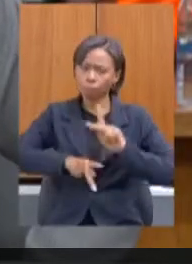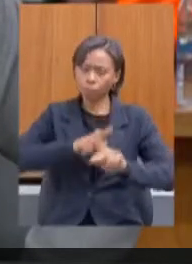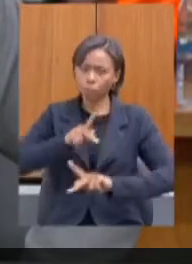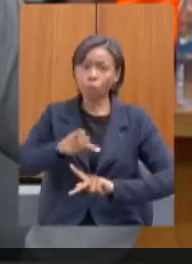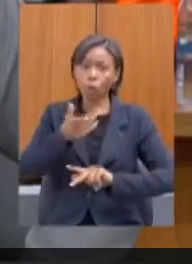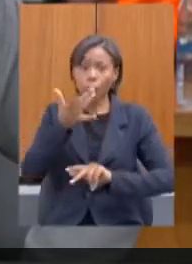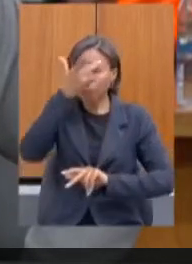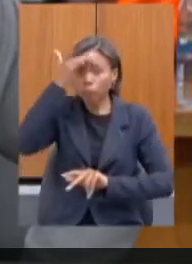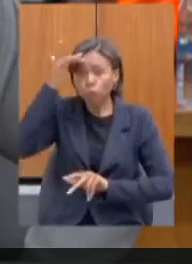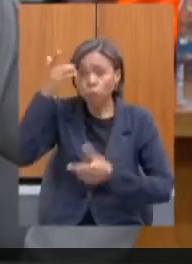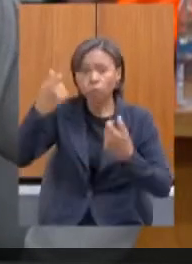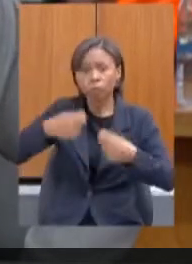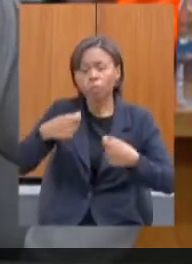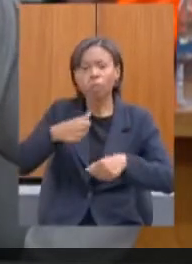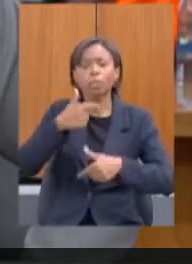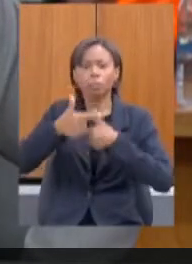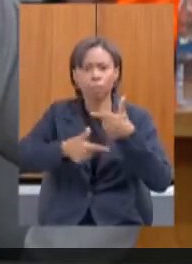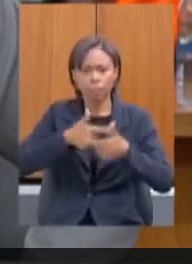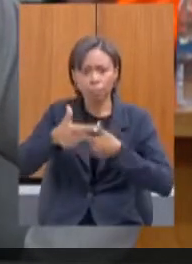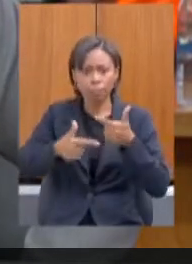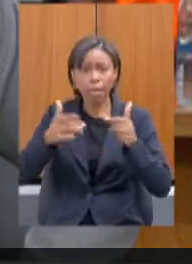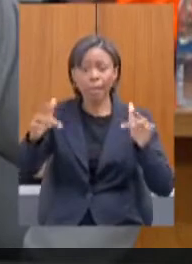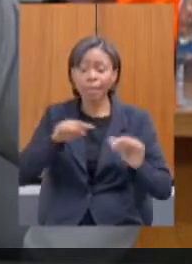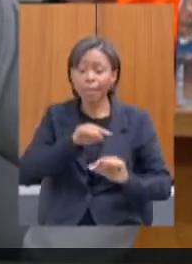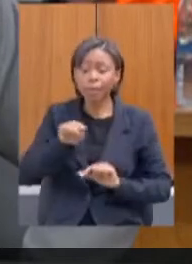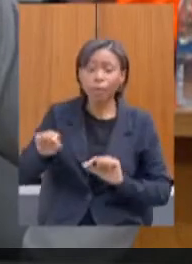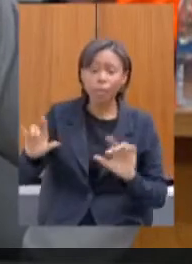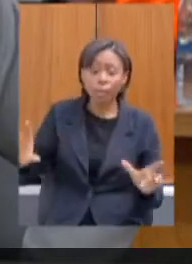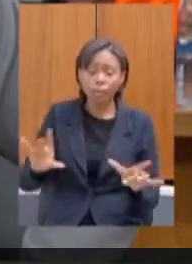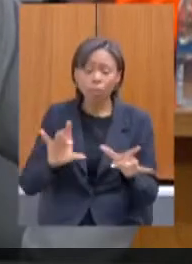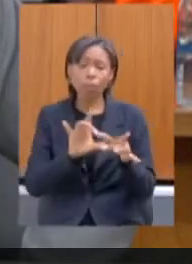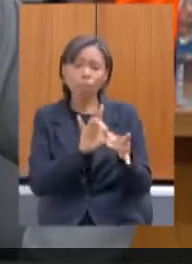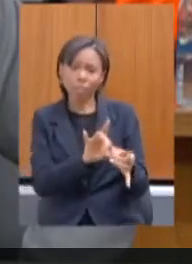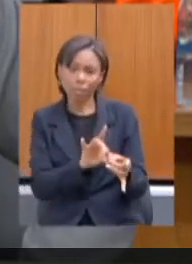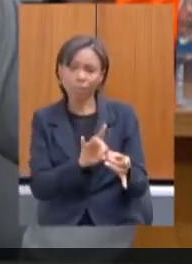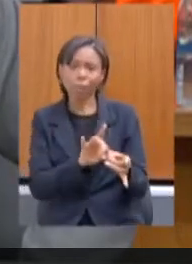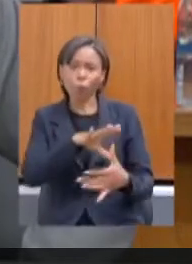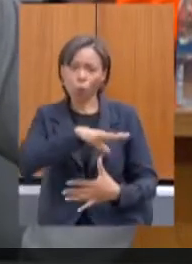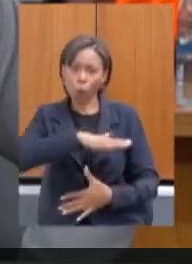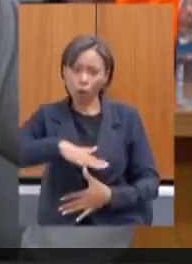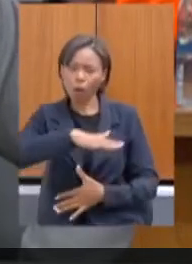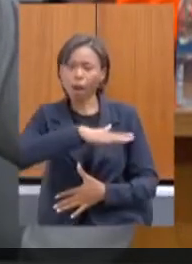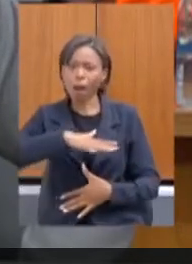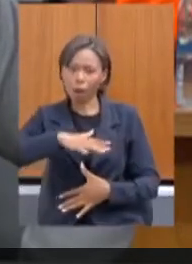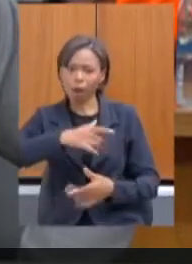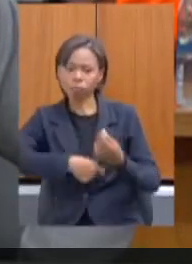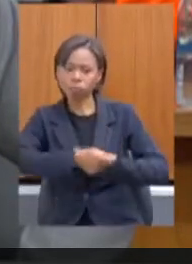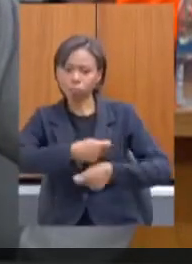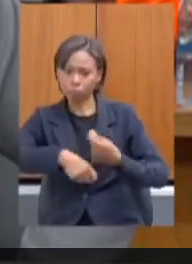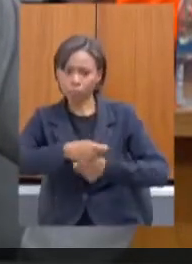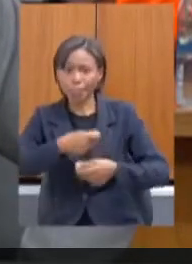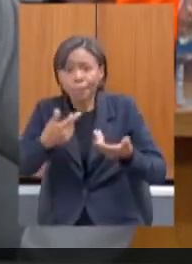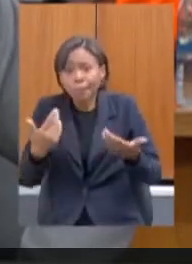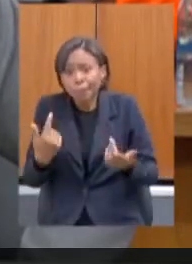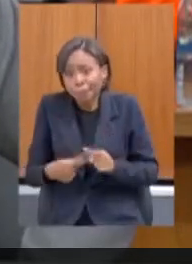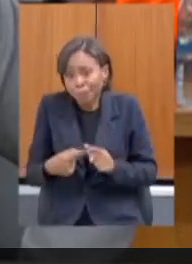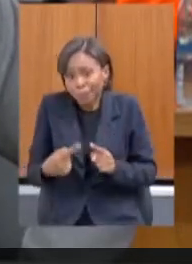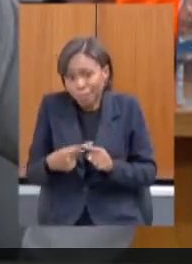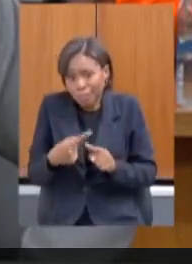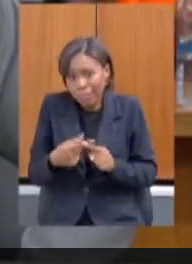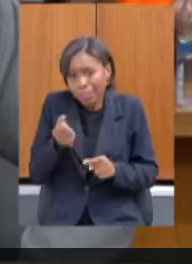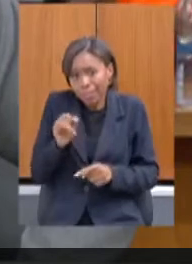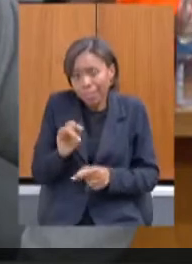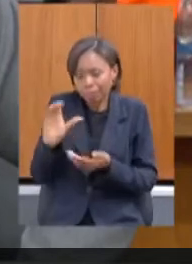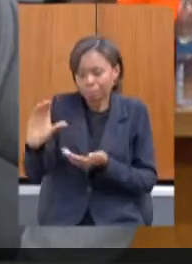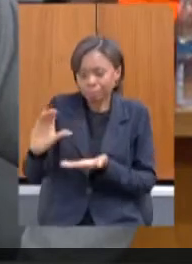empregos para que elas estejam conectadas com as necessidades do mercado. Não adianta nada a gente investir recurso público